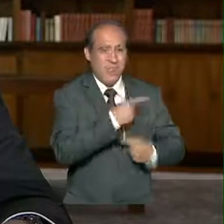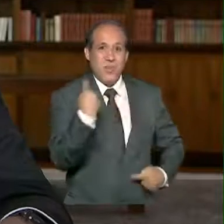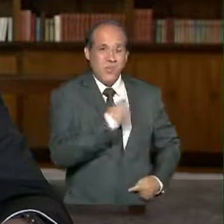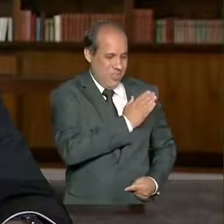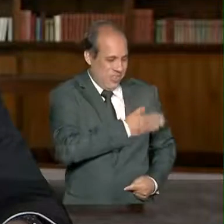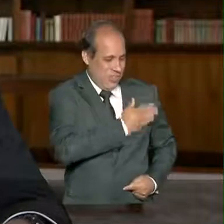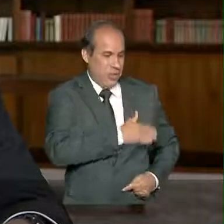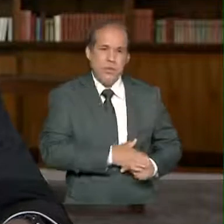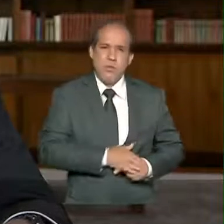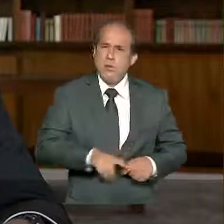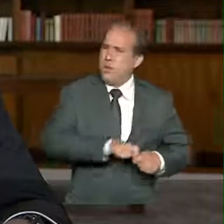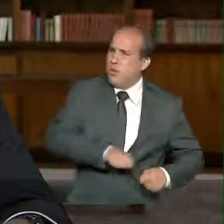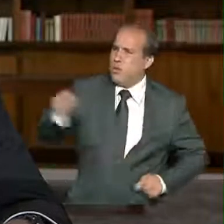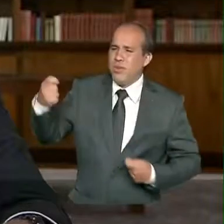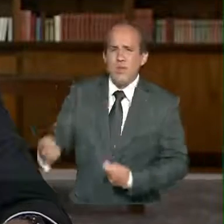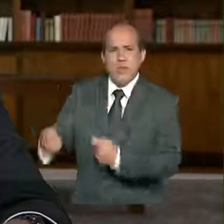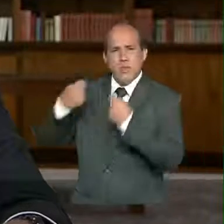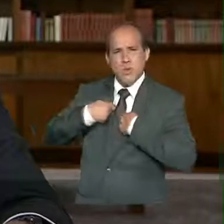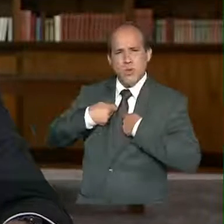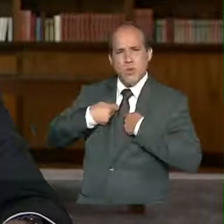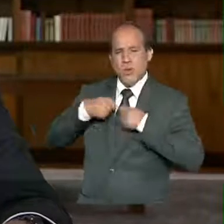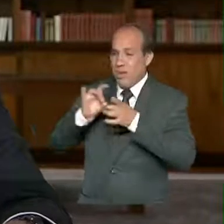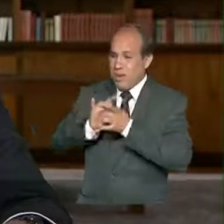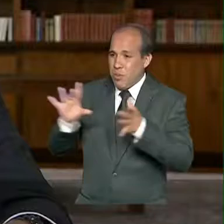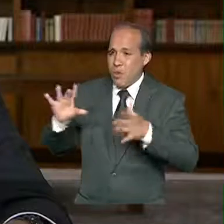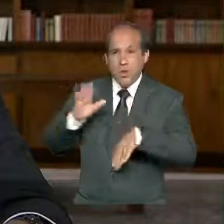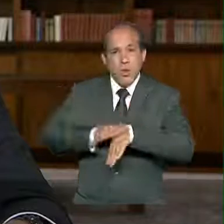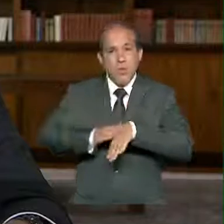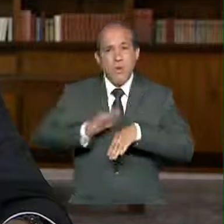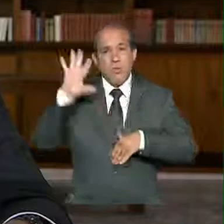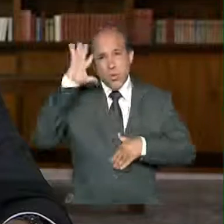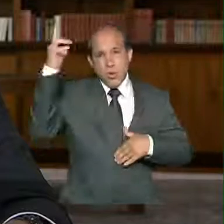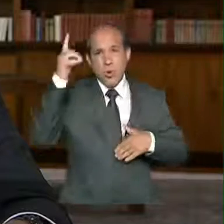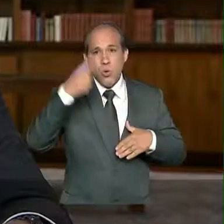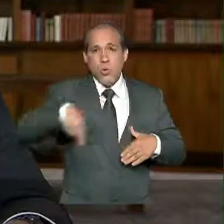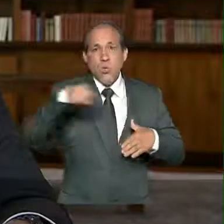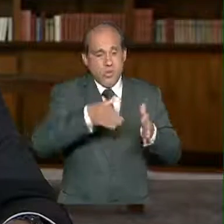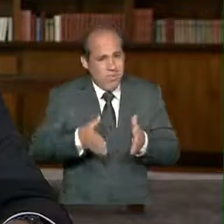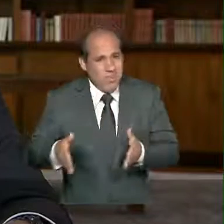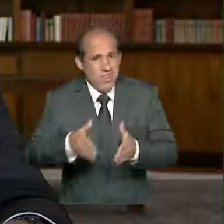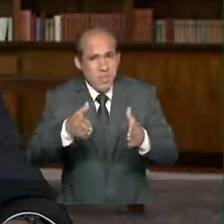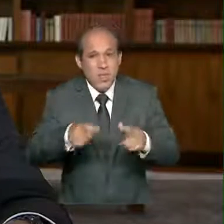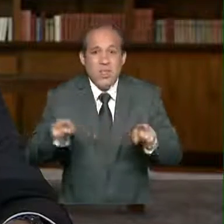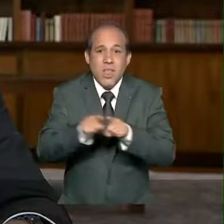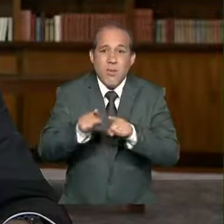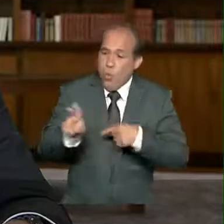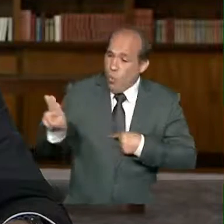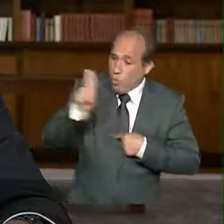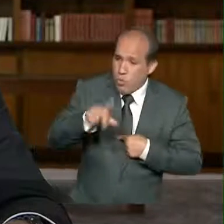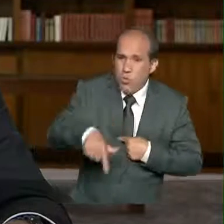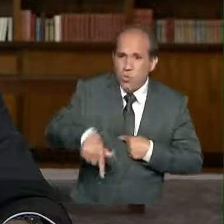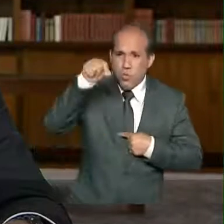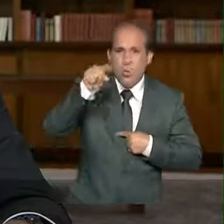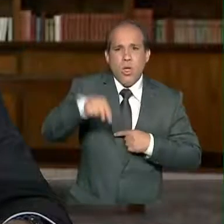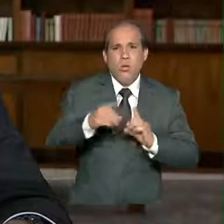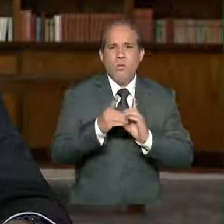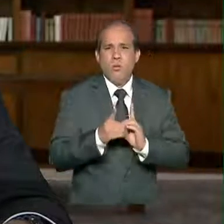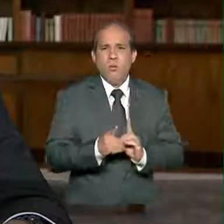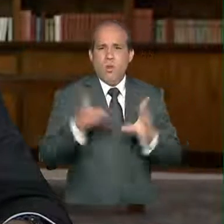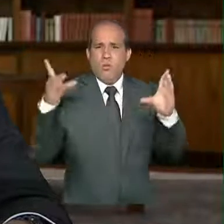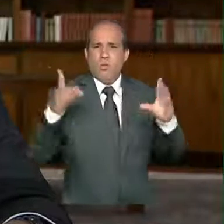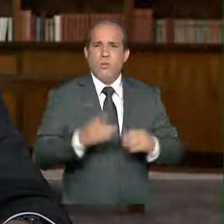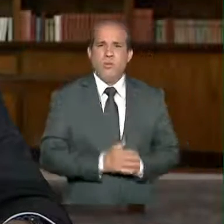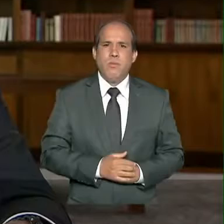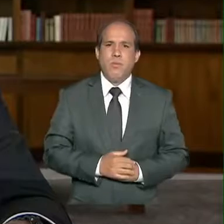A independência nos deu a liberdade para decidir nossos destinos e a usamos para escolher a democracia